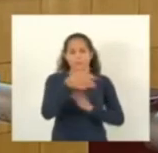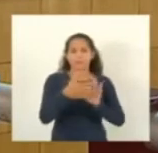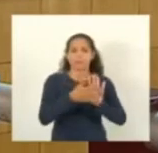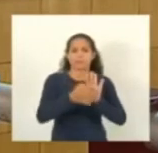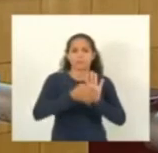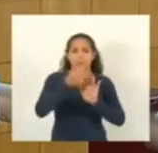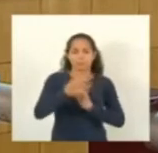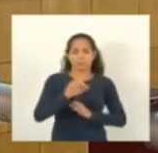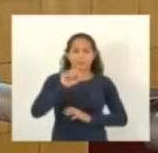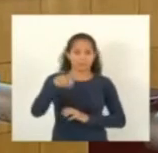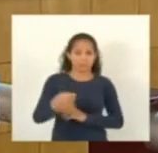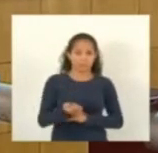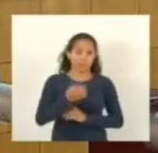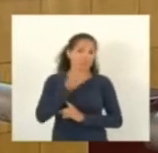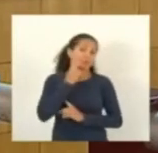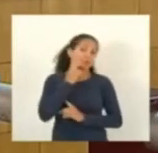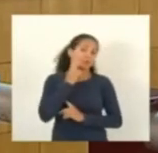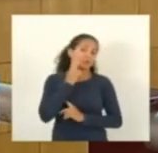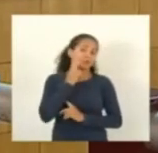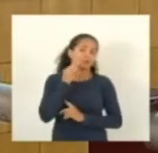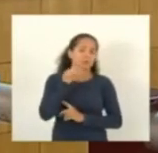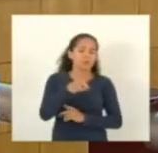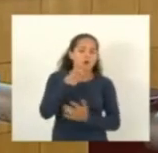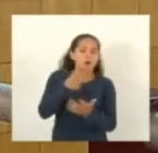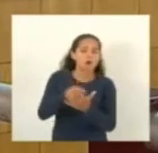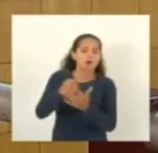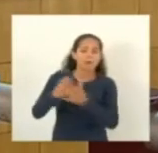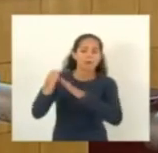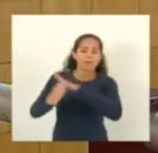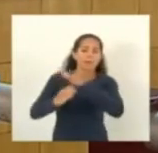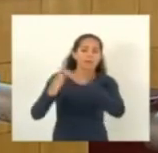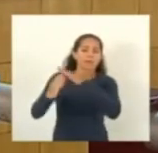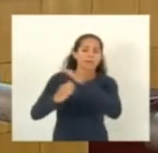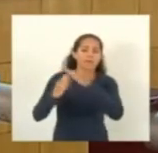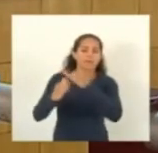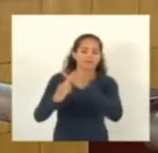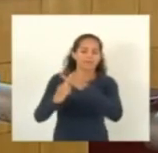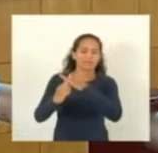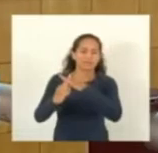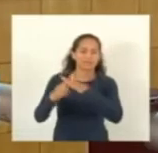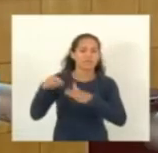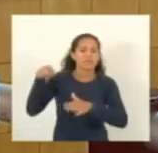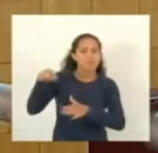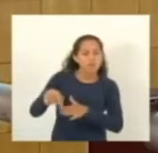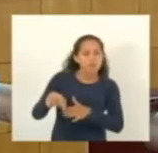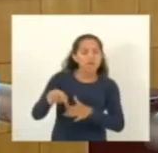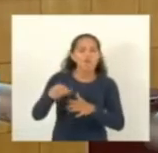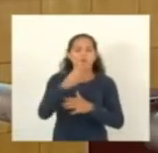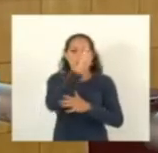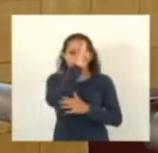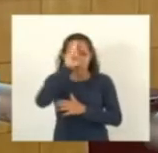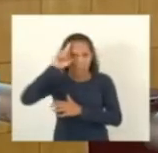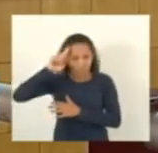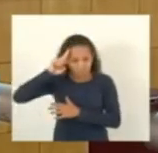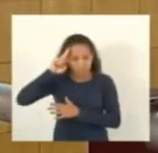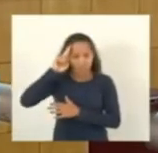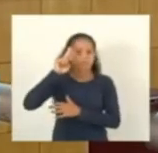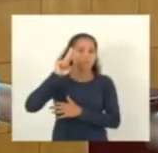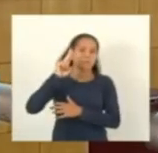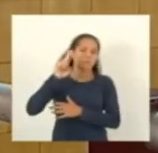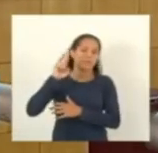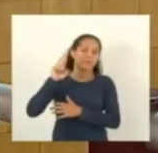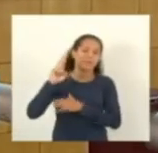do deputado Gandini para obrigar as empresas de transporte por aplicativo como Uber em 99 a